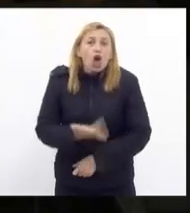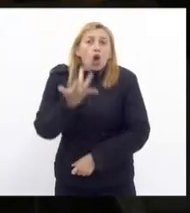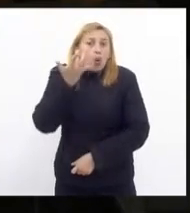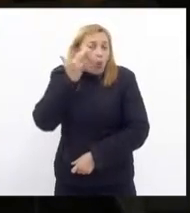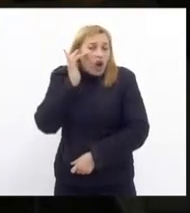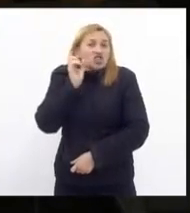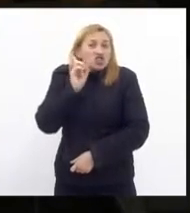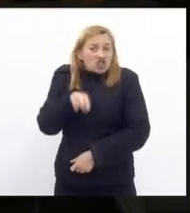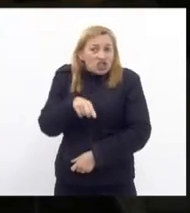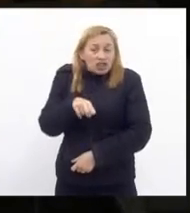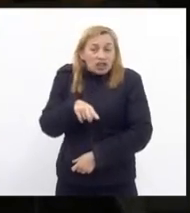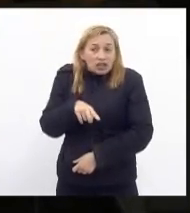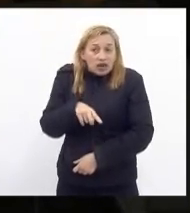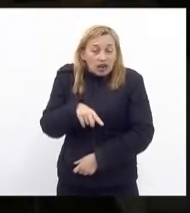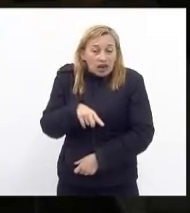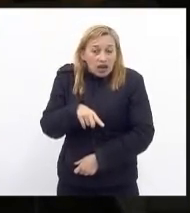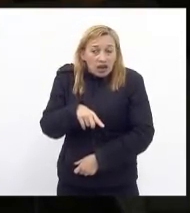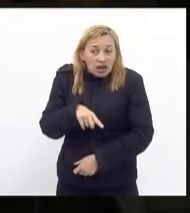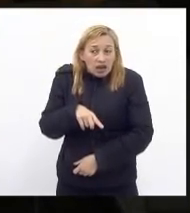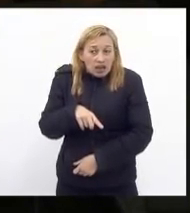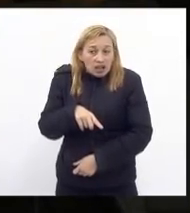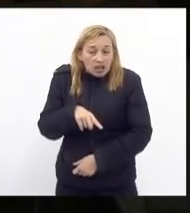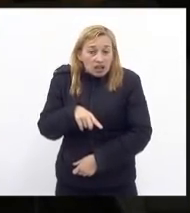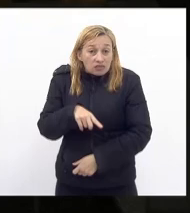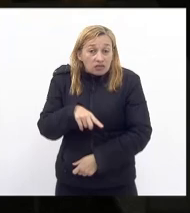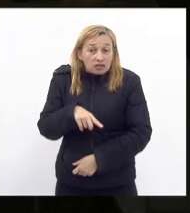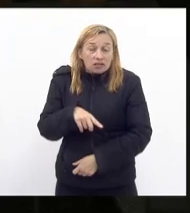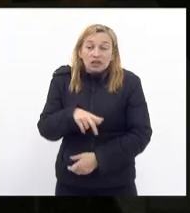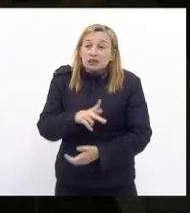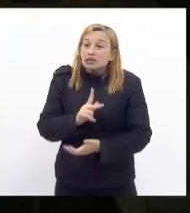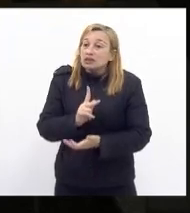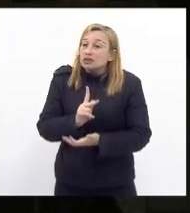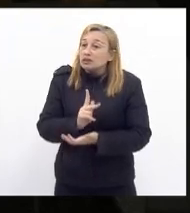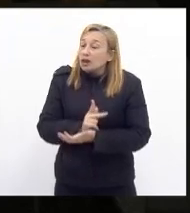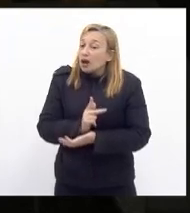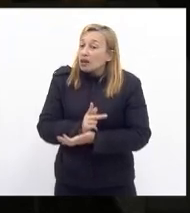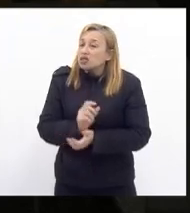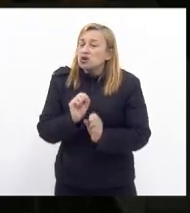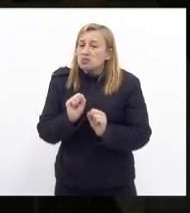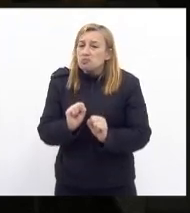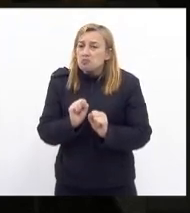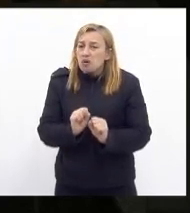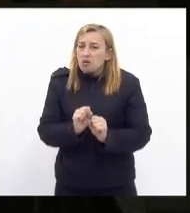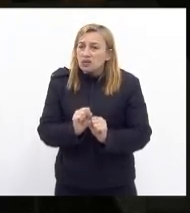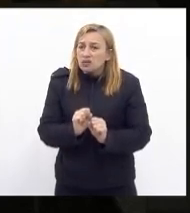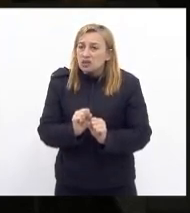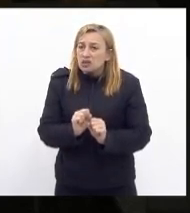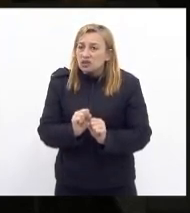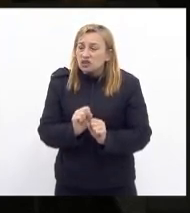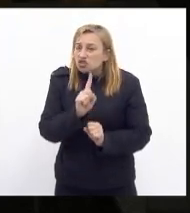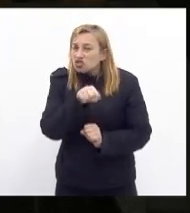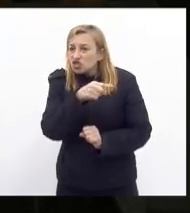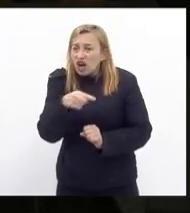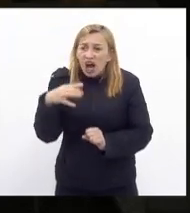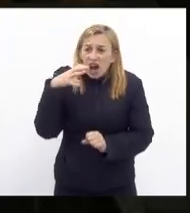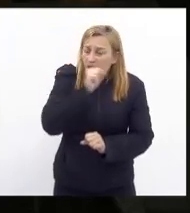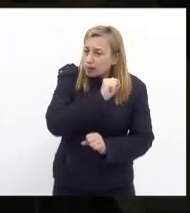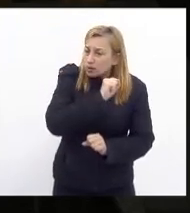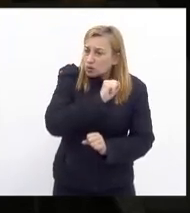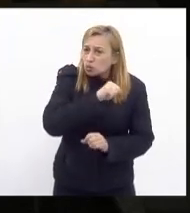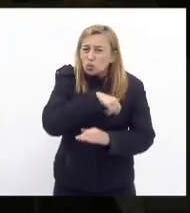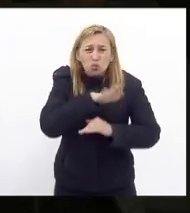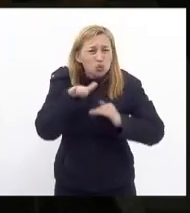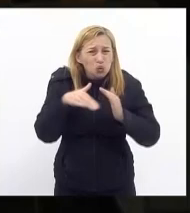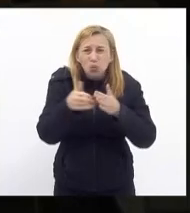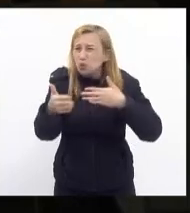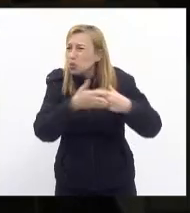que é imprevidente é imprevidente que se possa suprimir de imediato toda